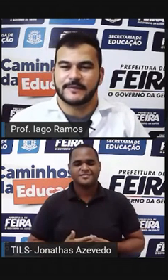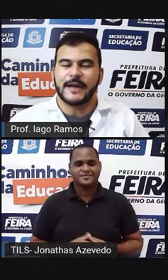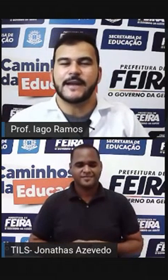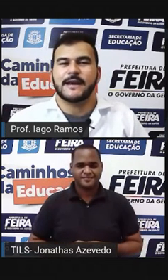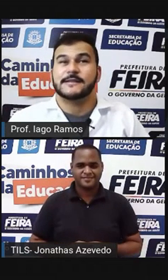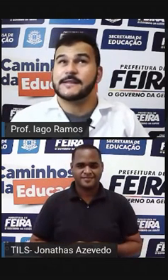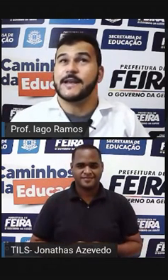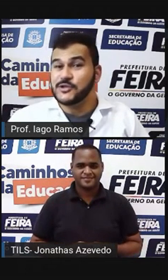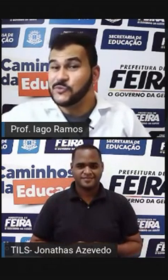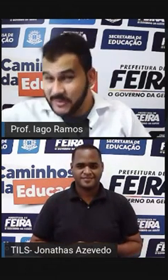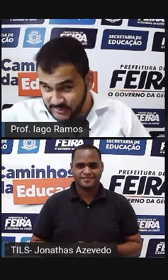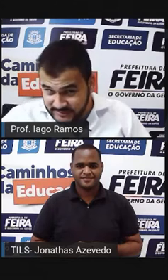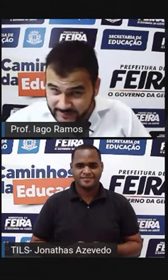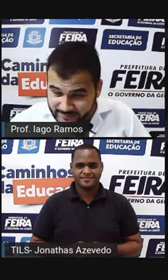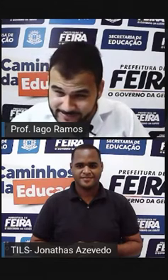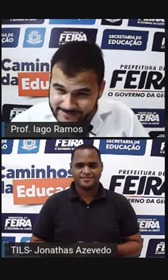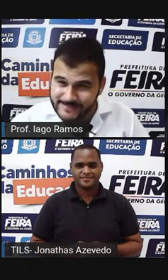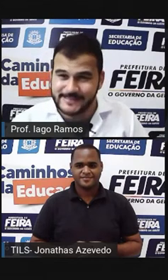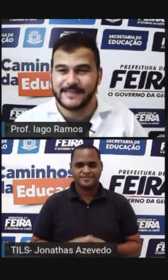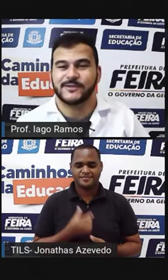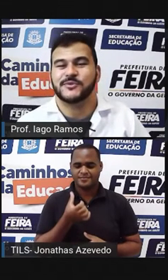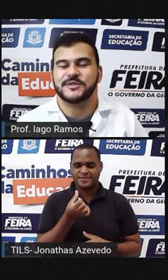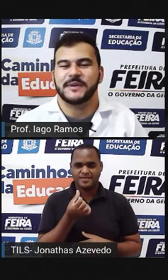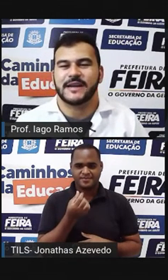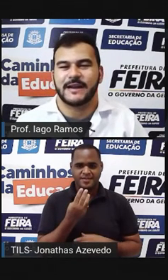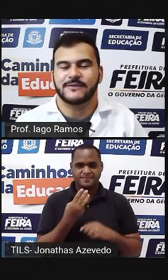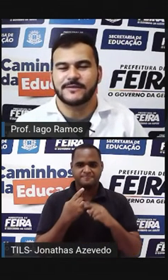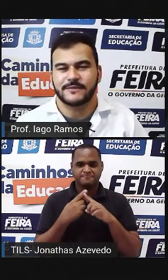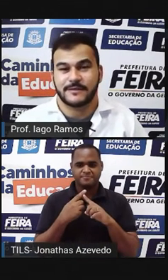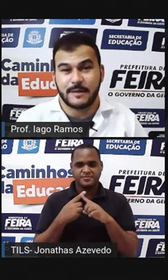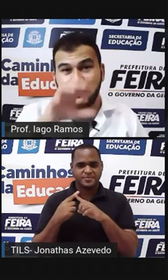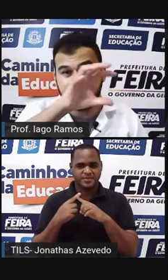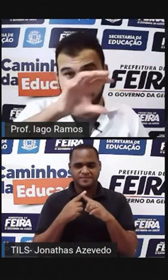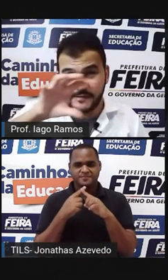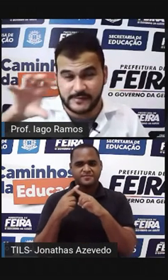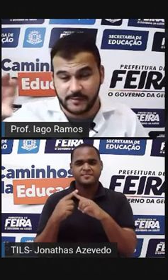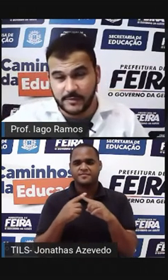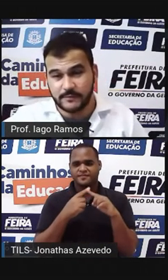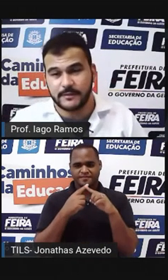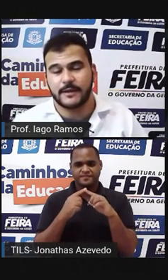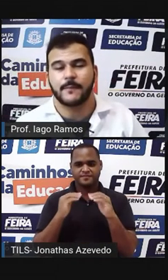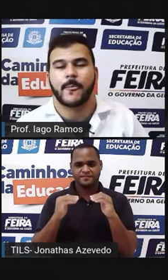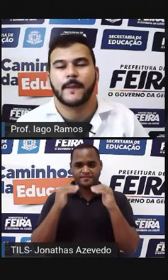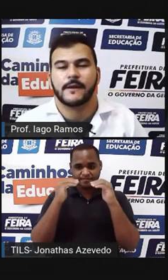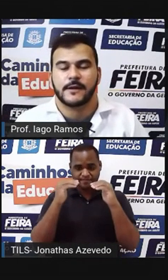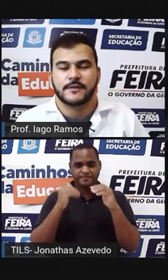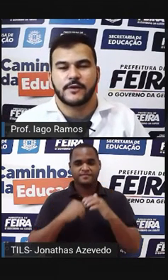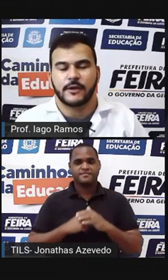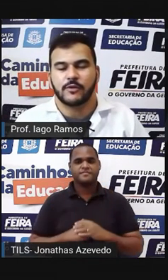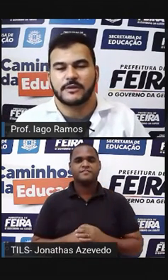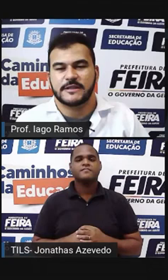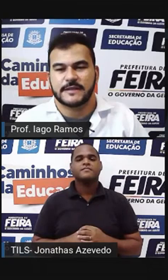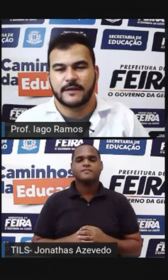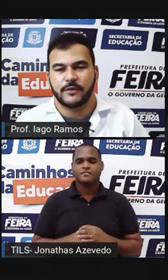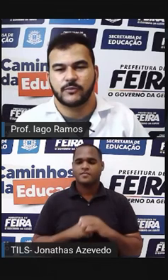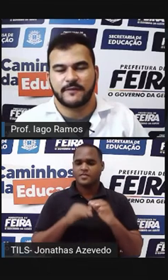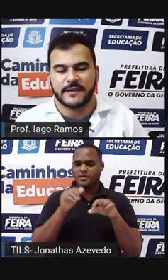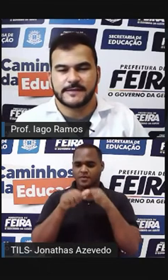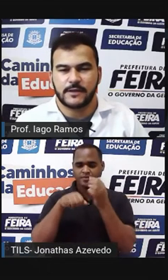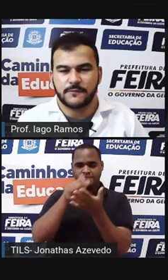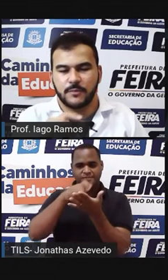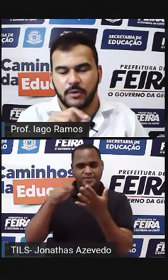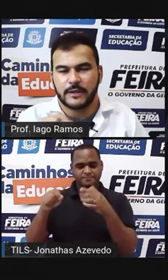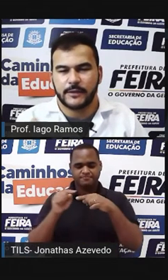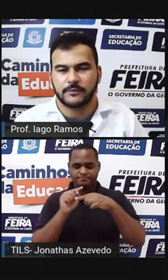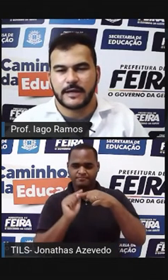3 é 6 números 3 Sendo multiplicados Na parte de cima Né? Só que como a gente escreveu numa